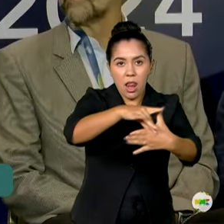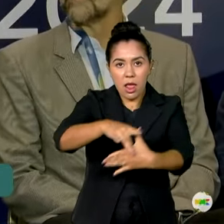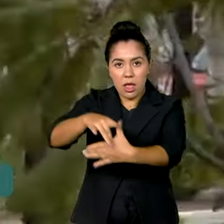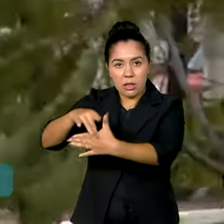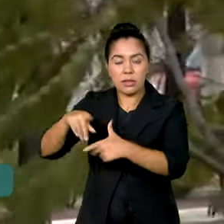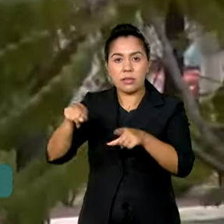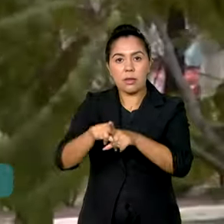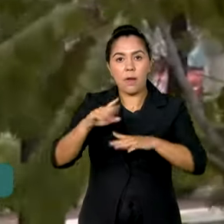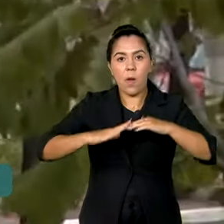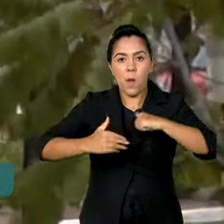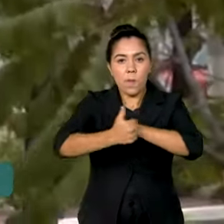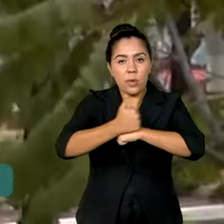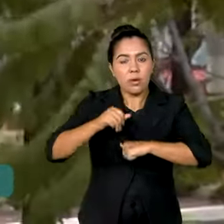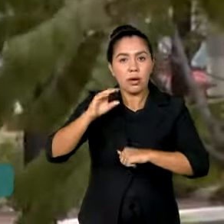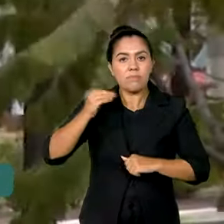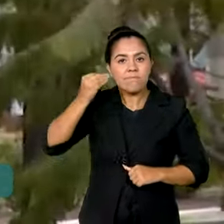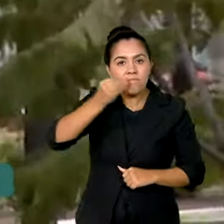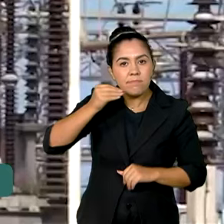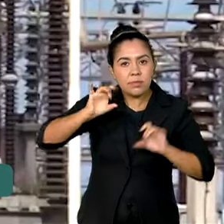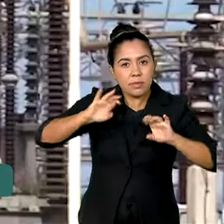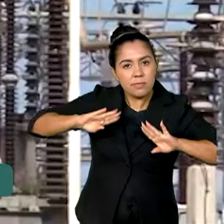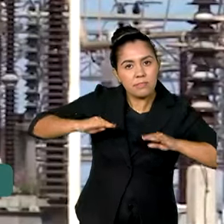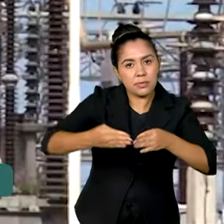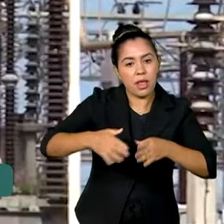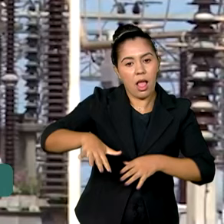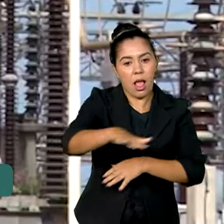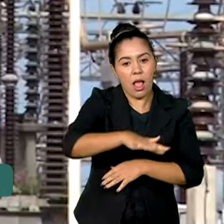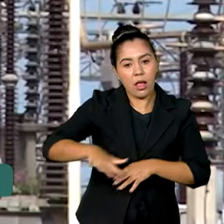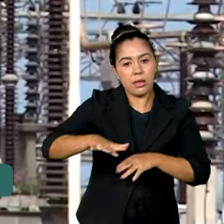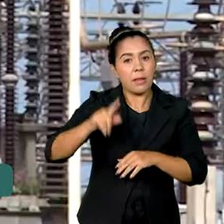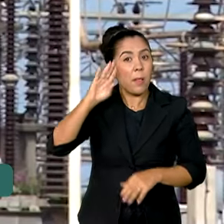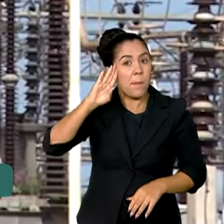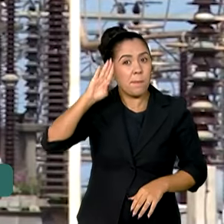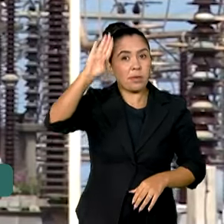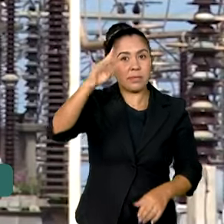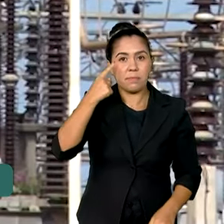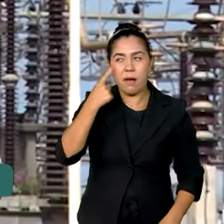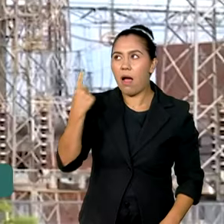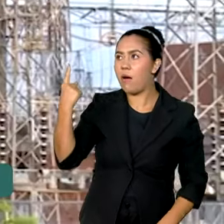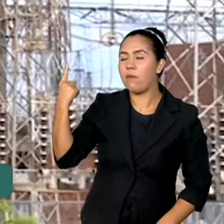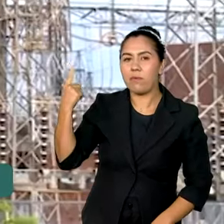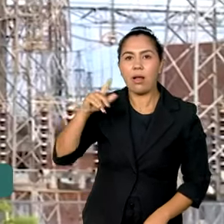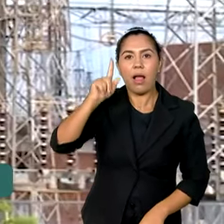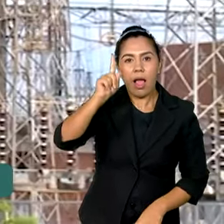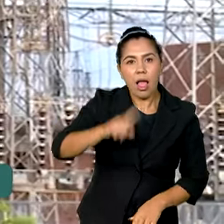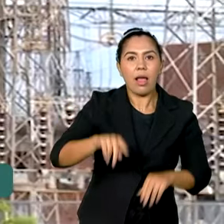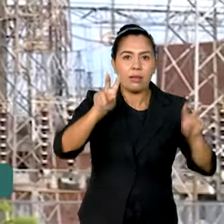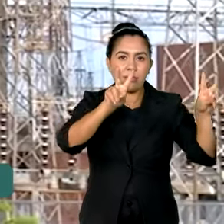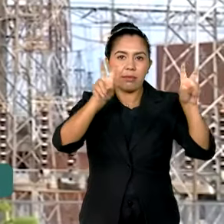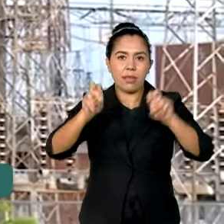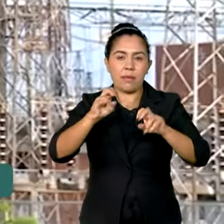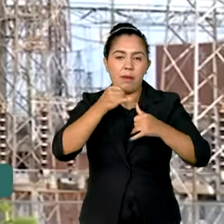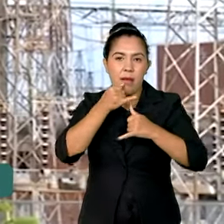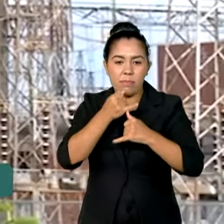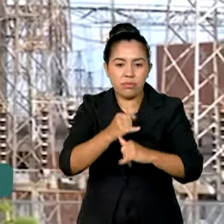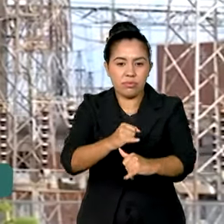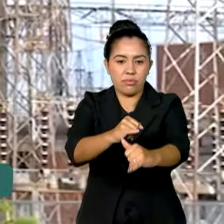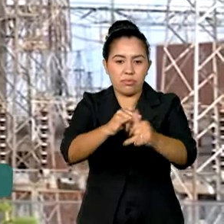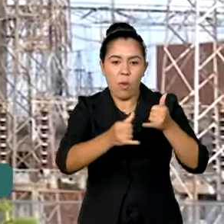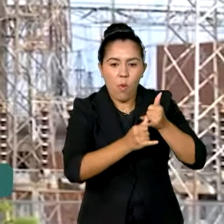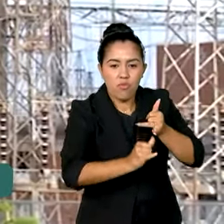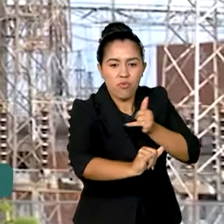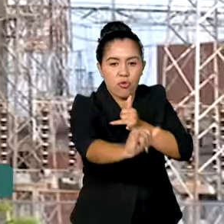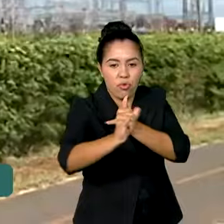do setor. A transição energética está no topo das discussões mundiais e tem o Brasil como referência por